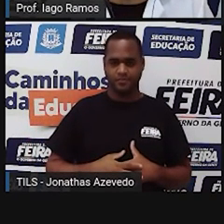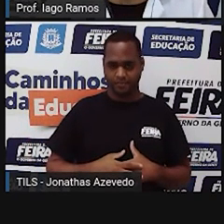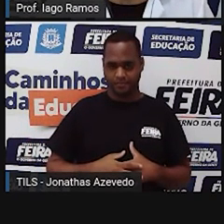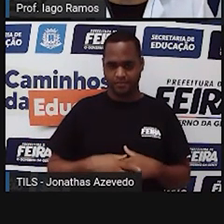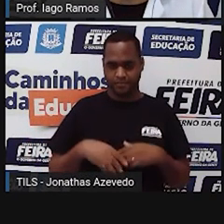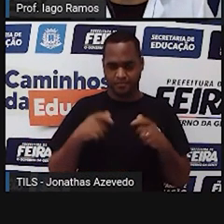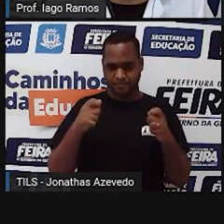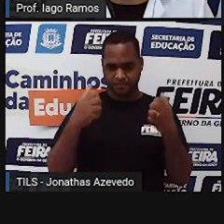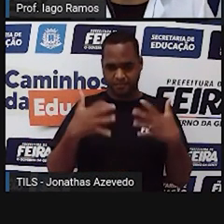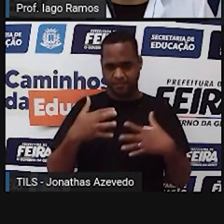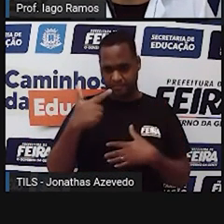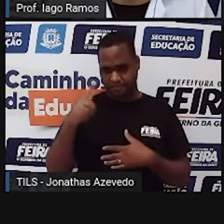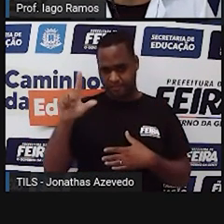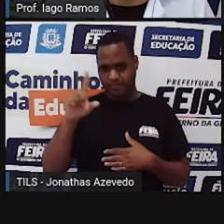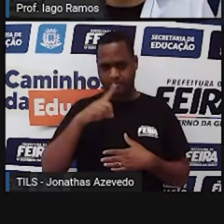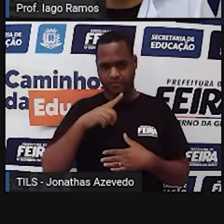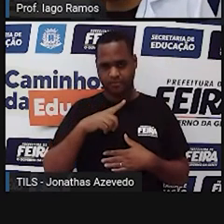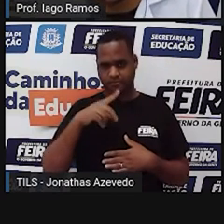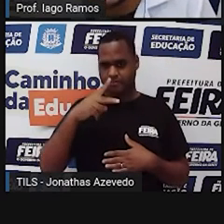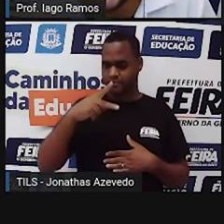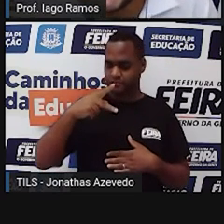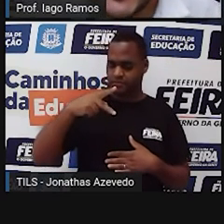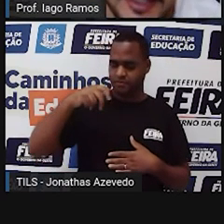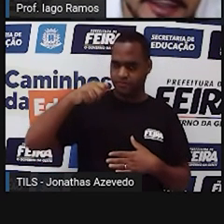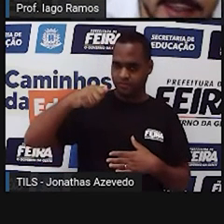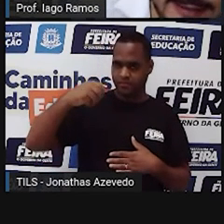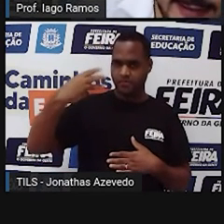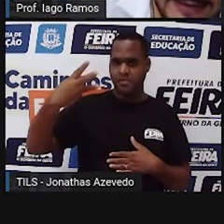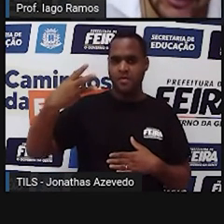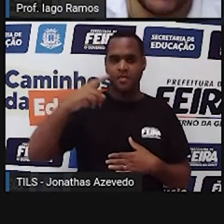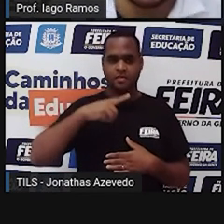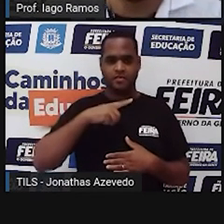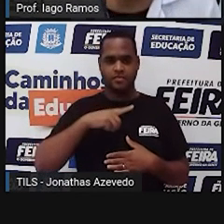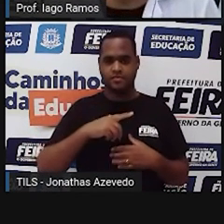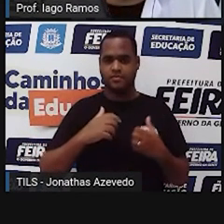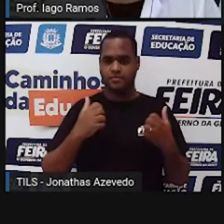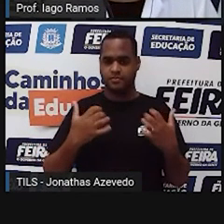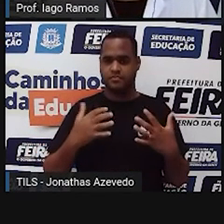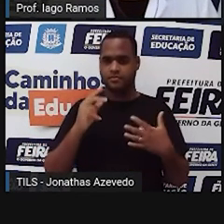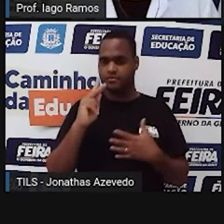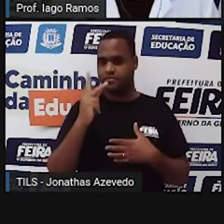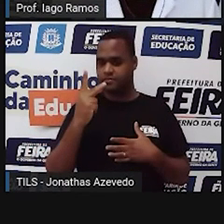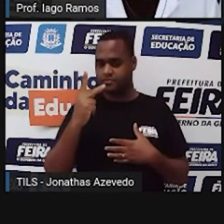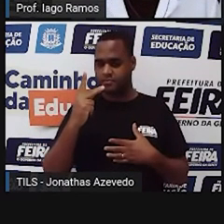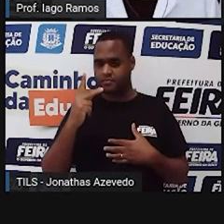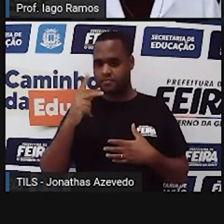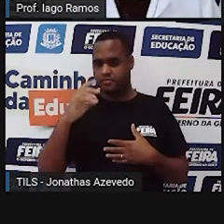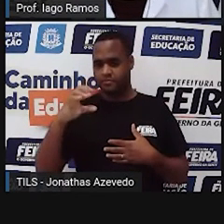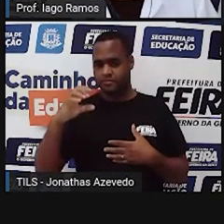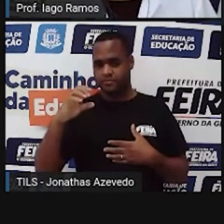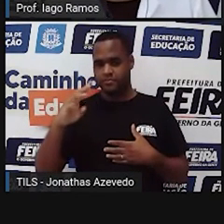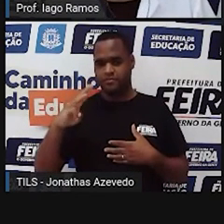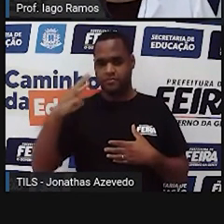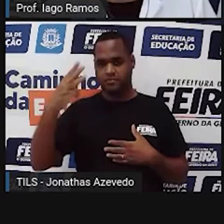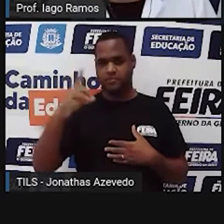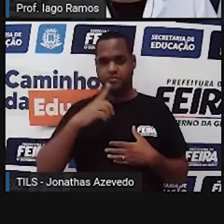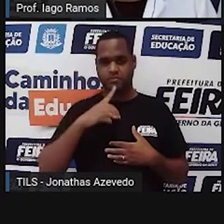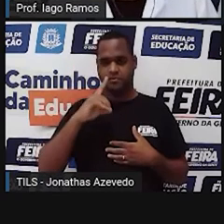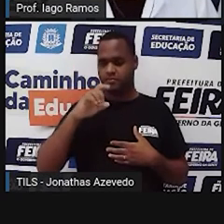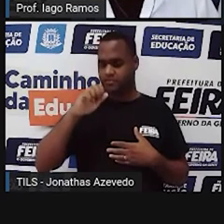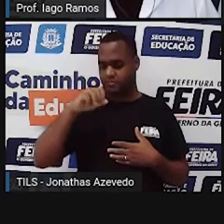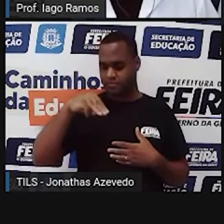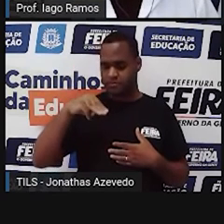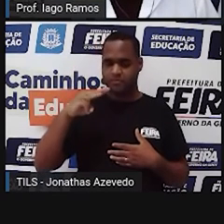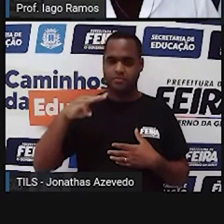Bom, vamos para a próxima. usina de Paulo Afonso 3 está em hectômetro cúbico e a gente vai para decâmetro cúbico.